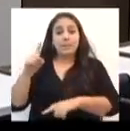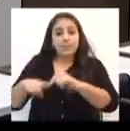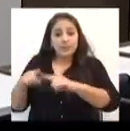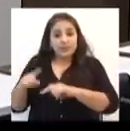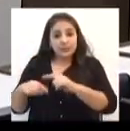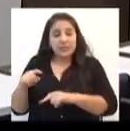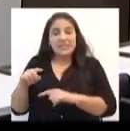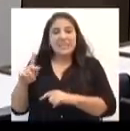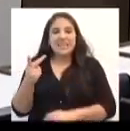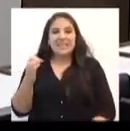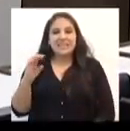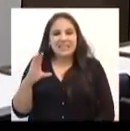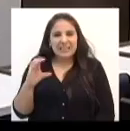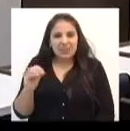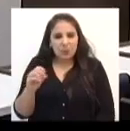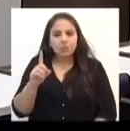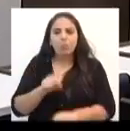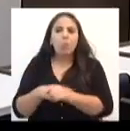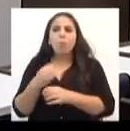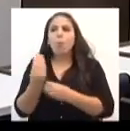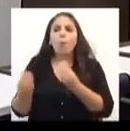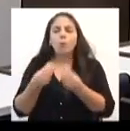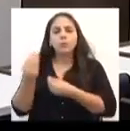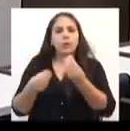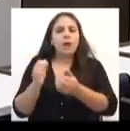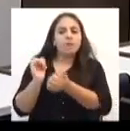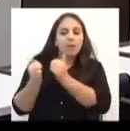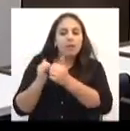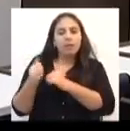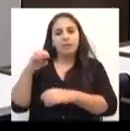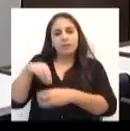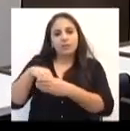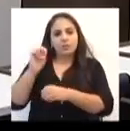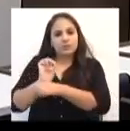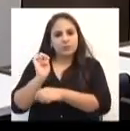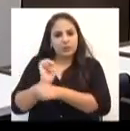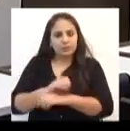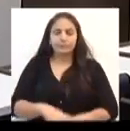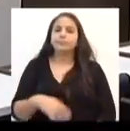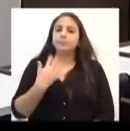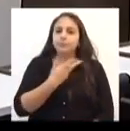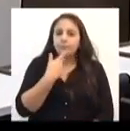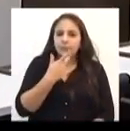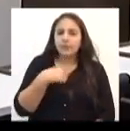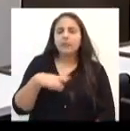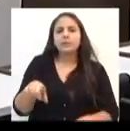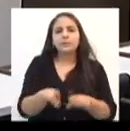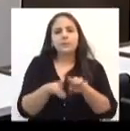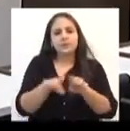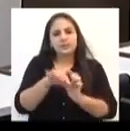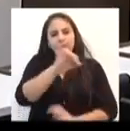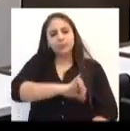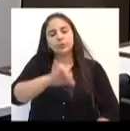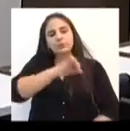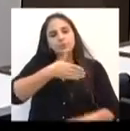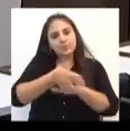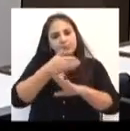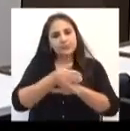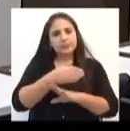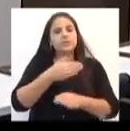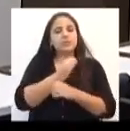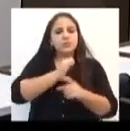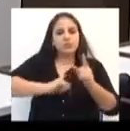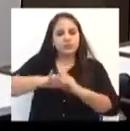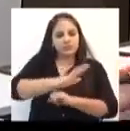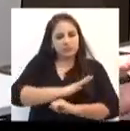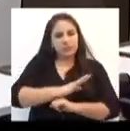si, como é que estão as águas do Estado. Foi pedido também para falar sobre a importância da participação da sociedade no gerenciamento de